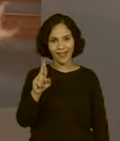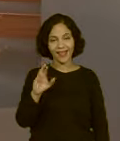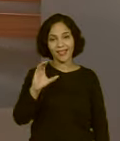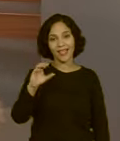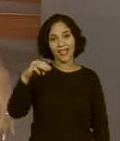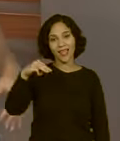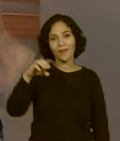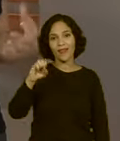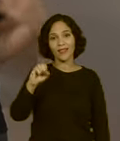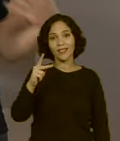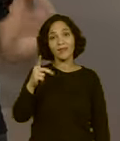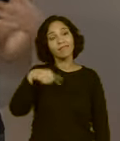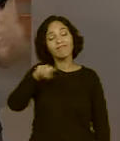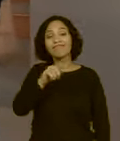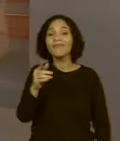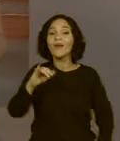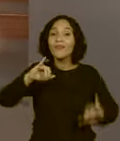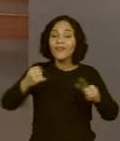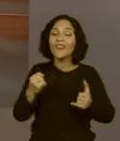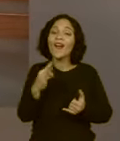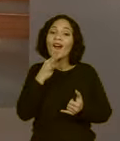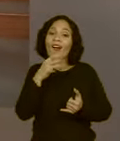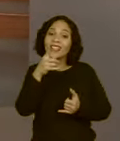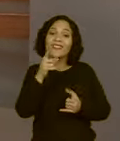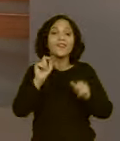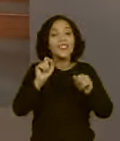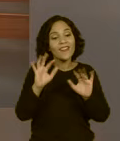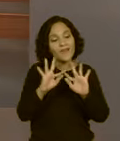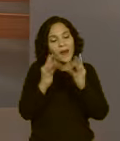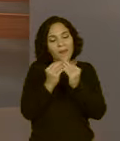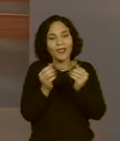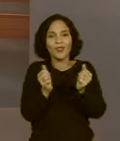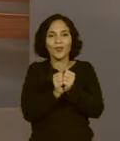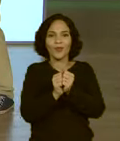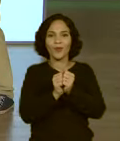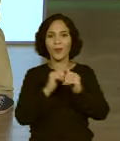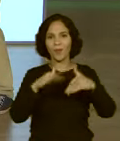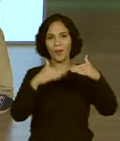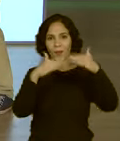conhecer o que você está realizando aí com a família.